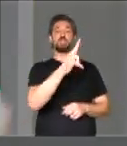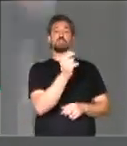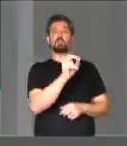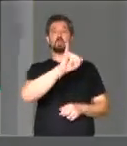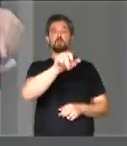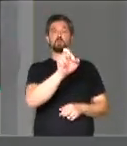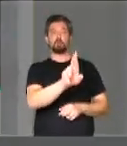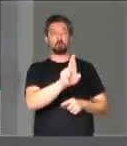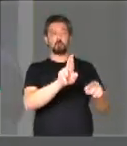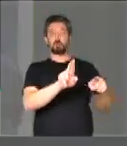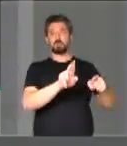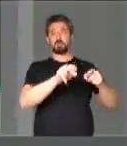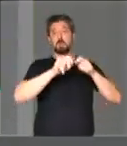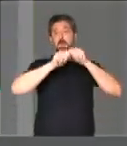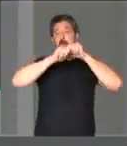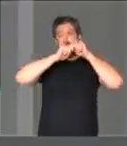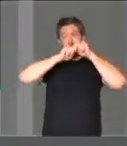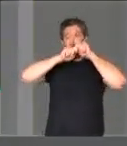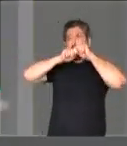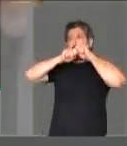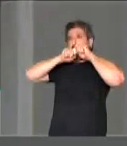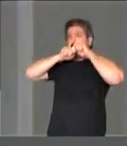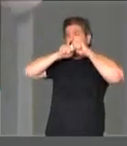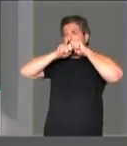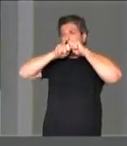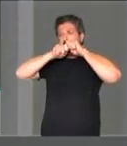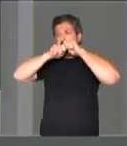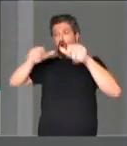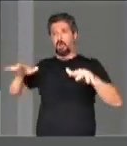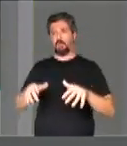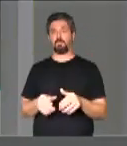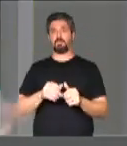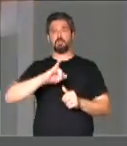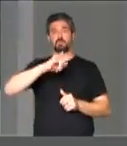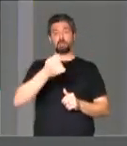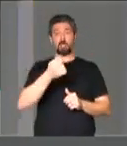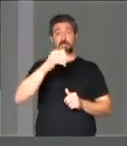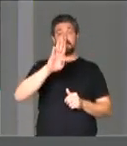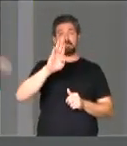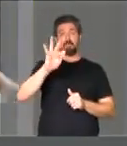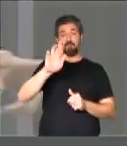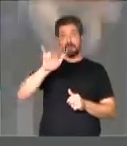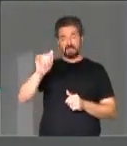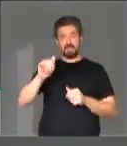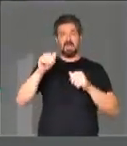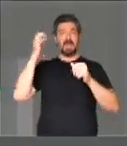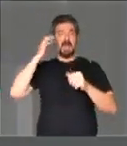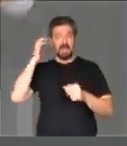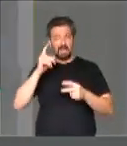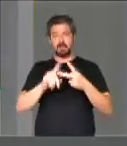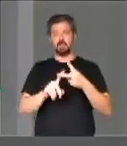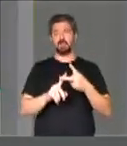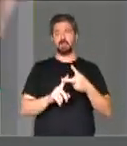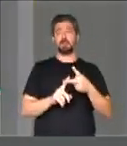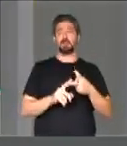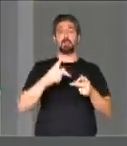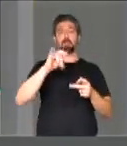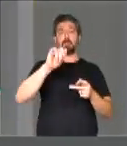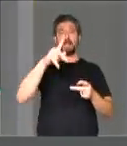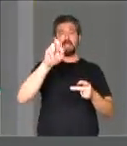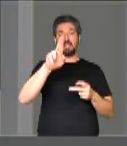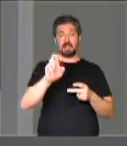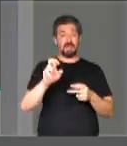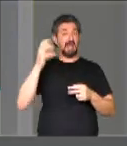Júnior, é a Pai Querer, a M do seu JB Faria e Lino Ramos, a Pai Querer